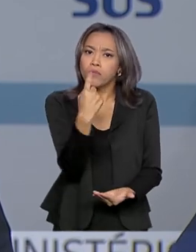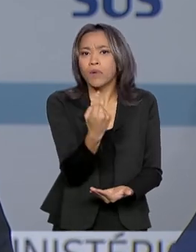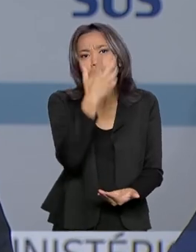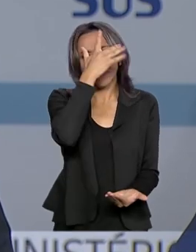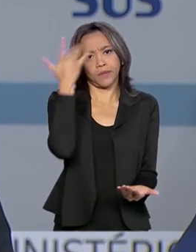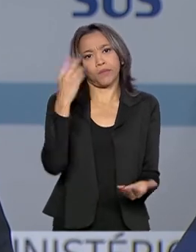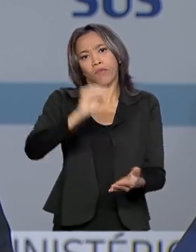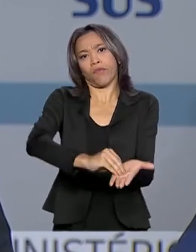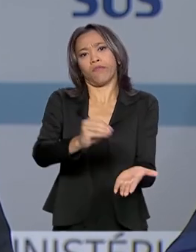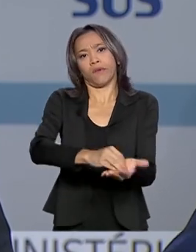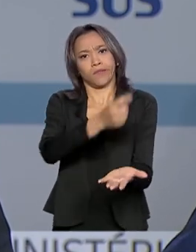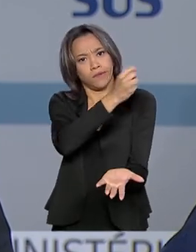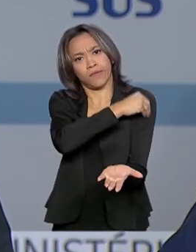por falta de vacinação.